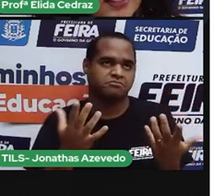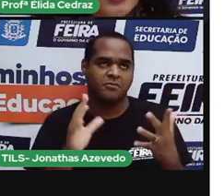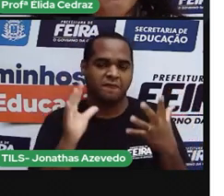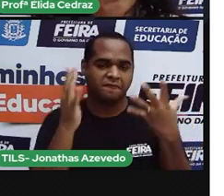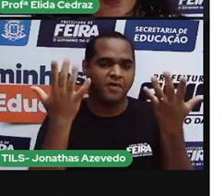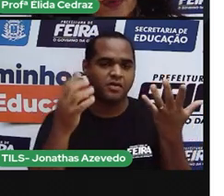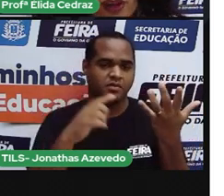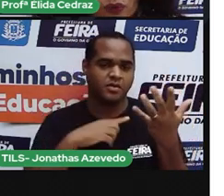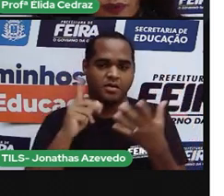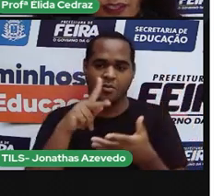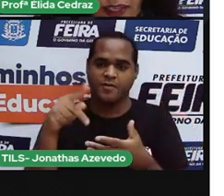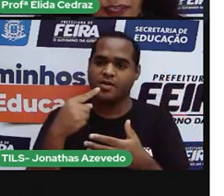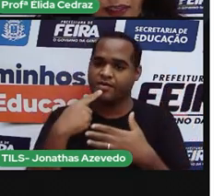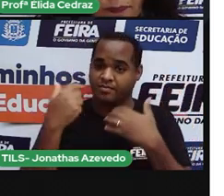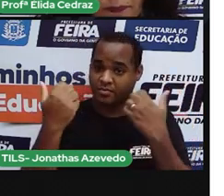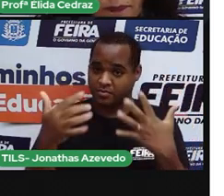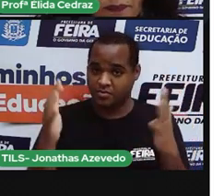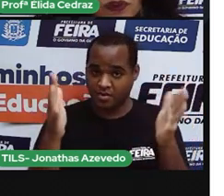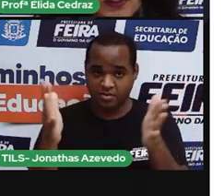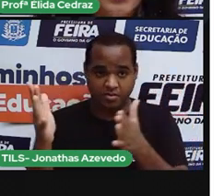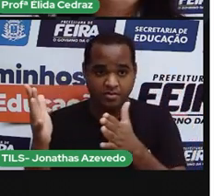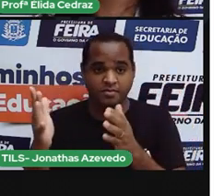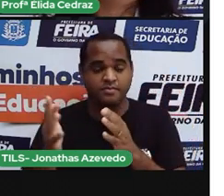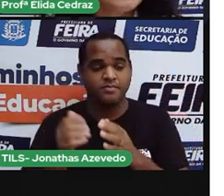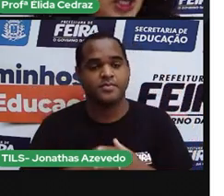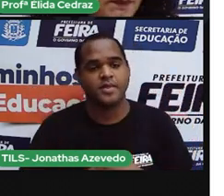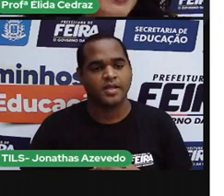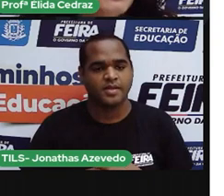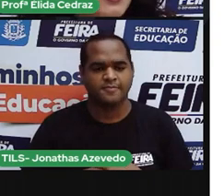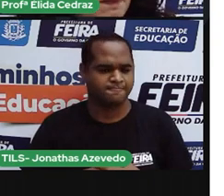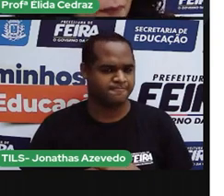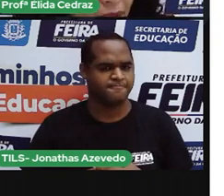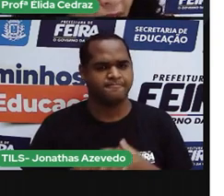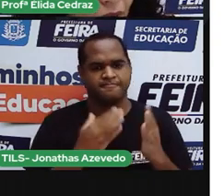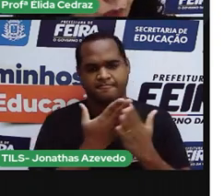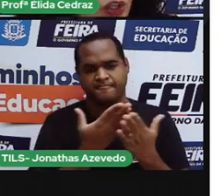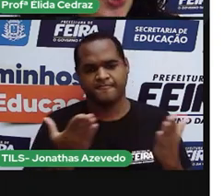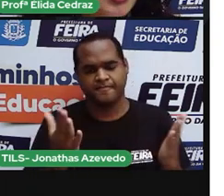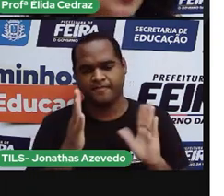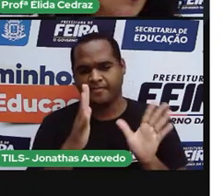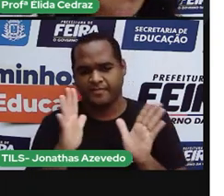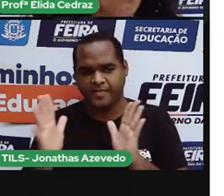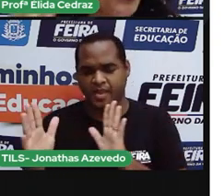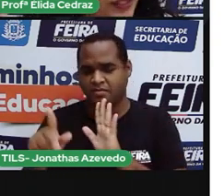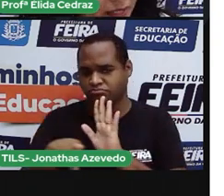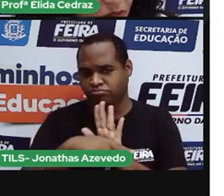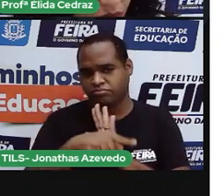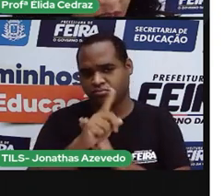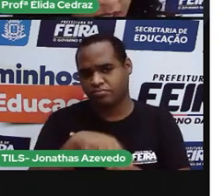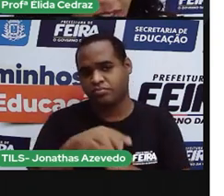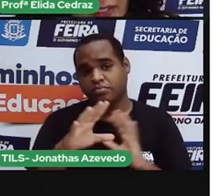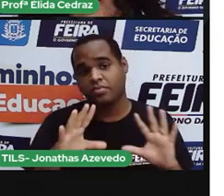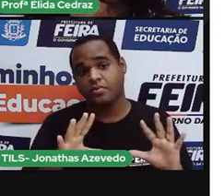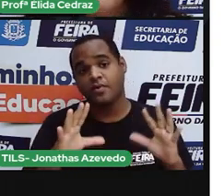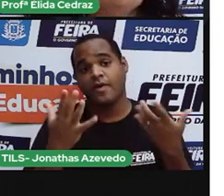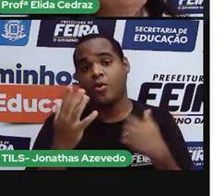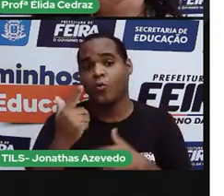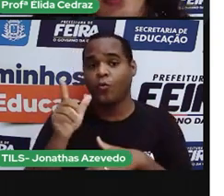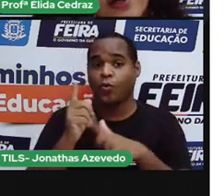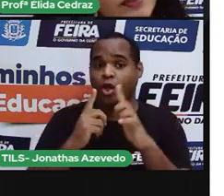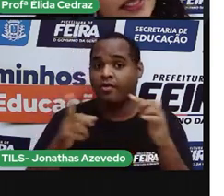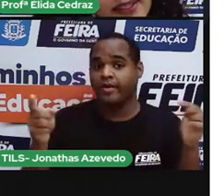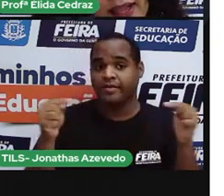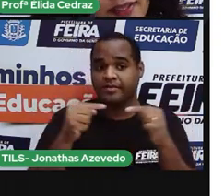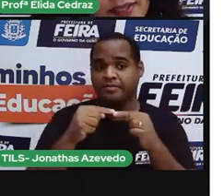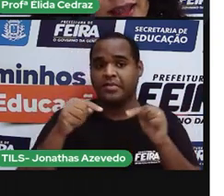festas que a Pró falou aqui? Vocês já participaram de outras festas que não